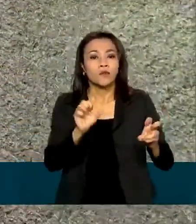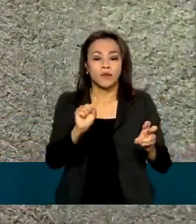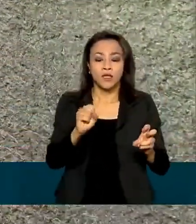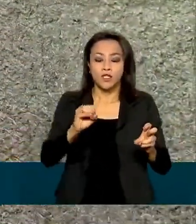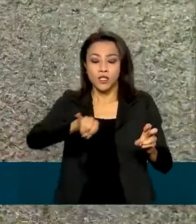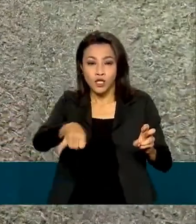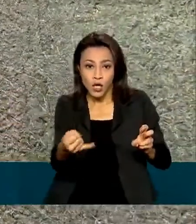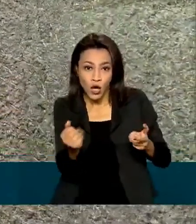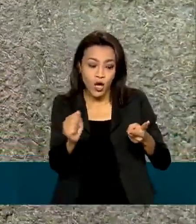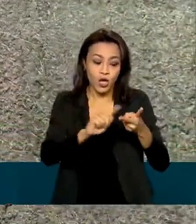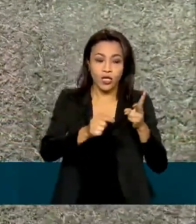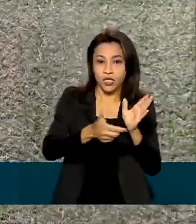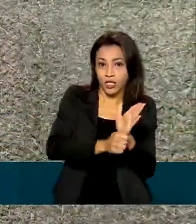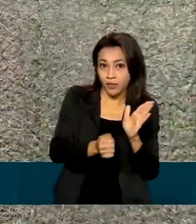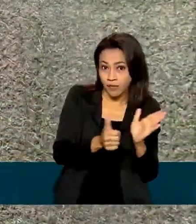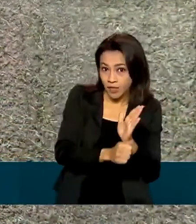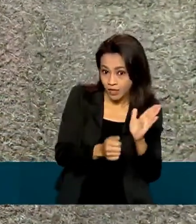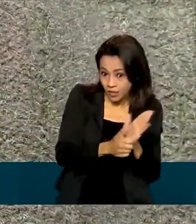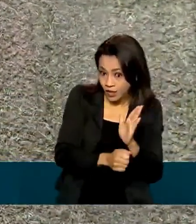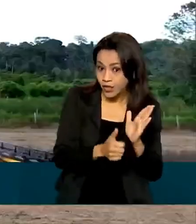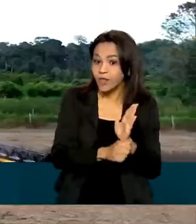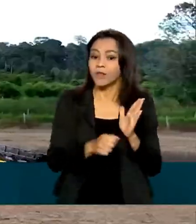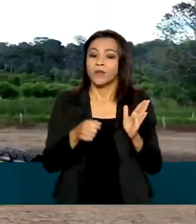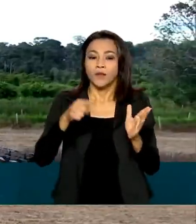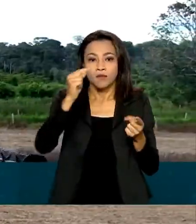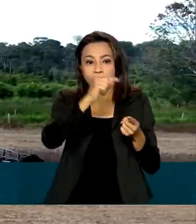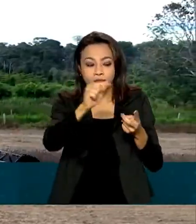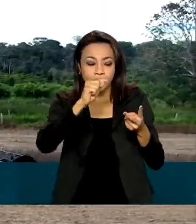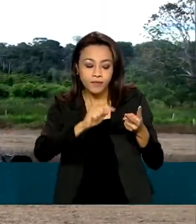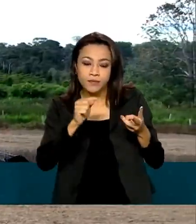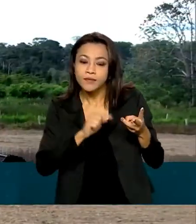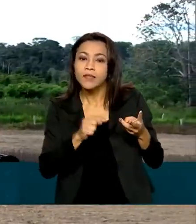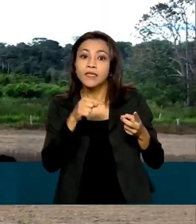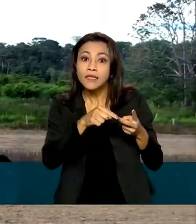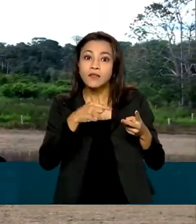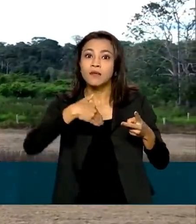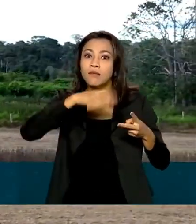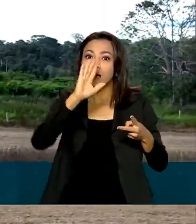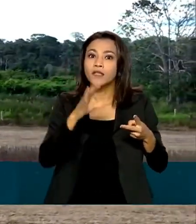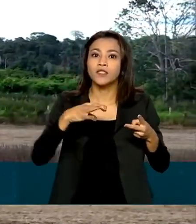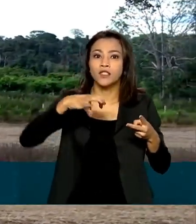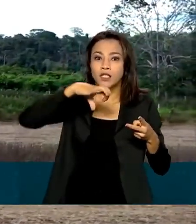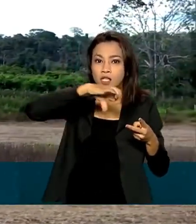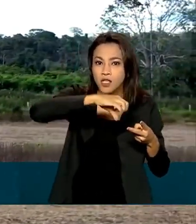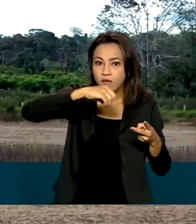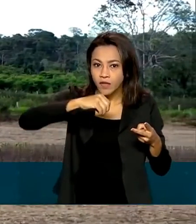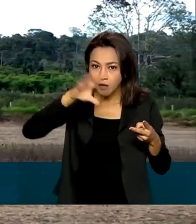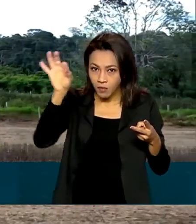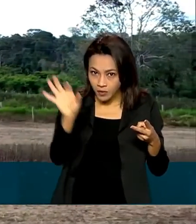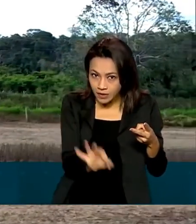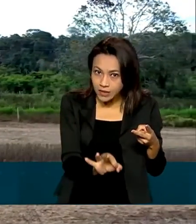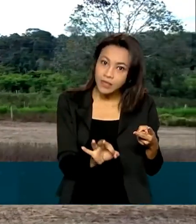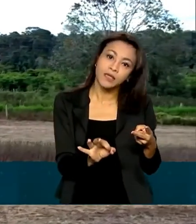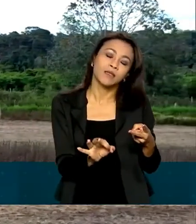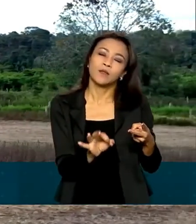feijão e algodão. Esses cinco itens correspondem a mais de 90% de todo o cultivo,